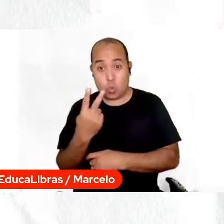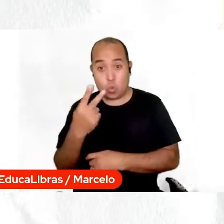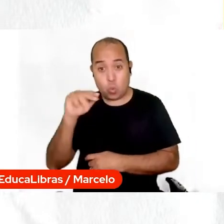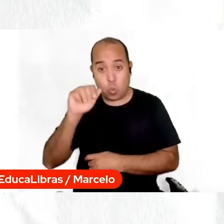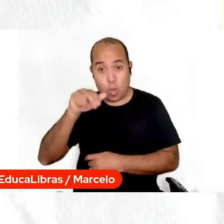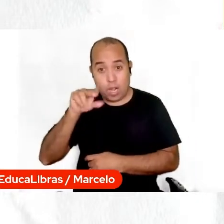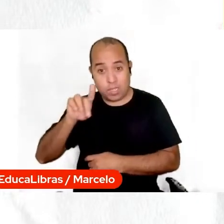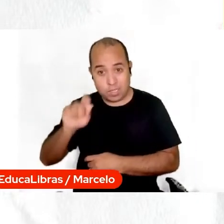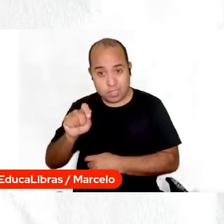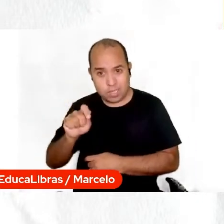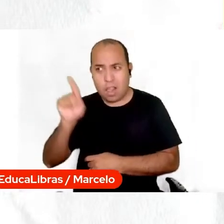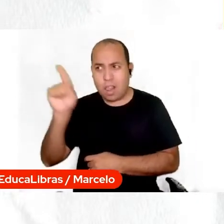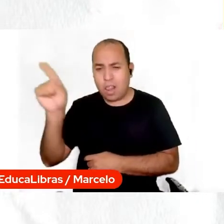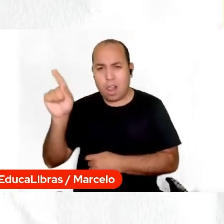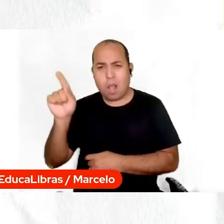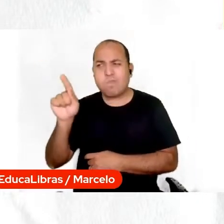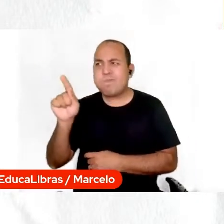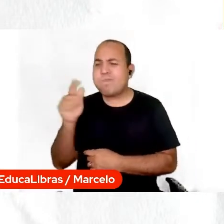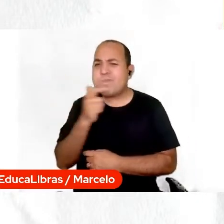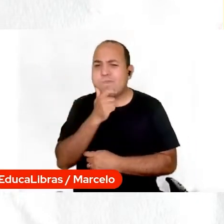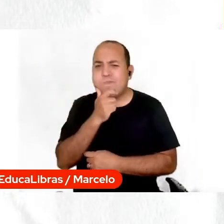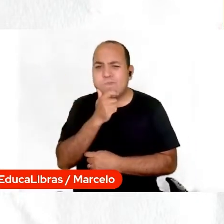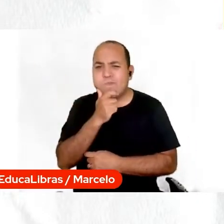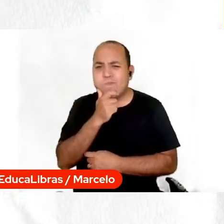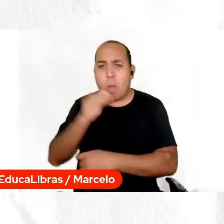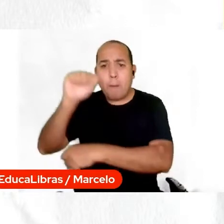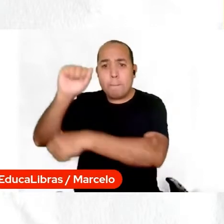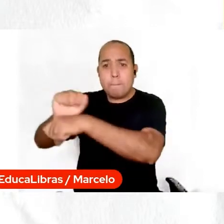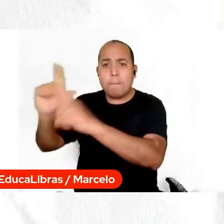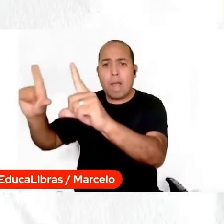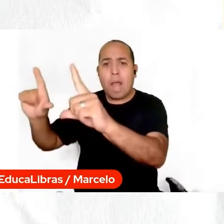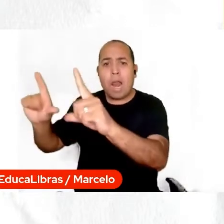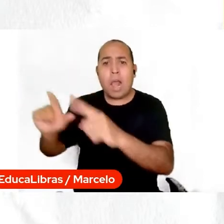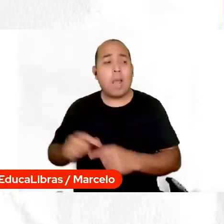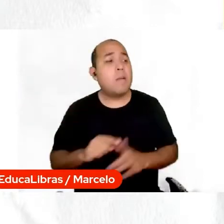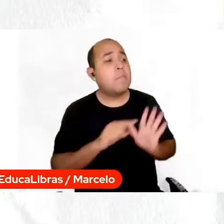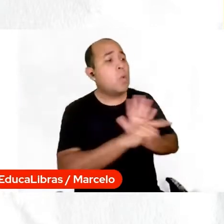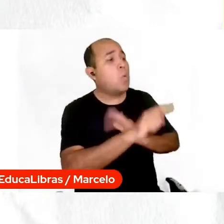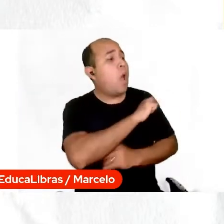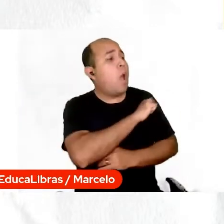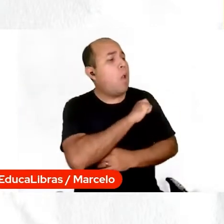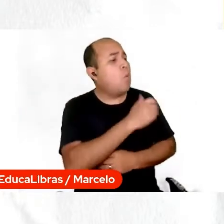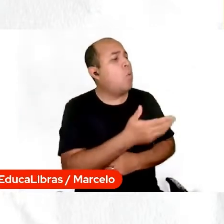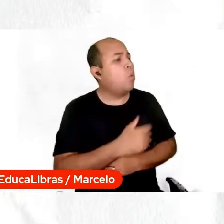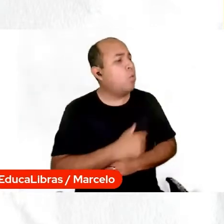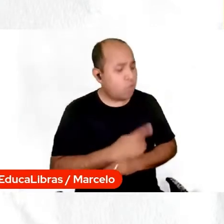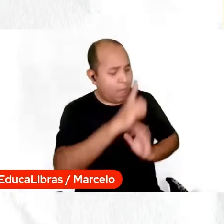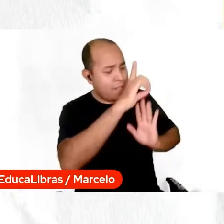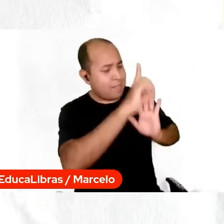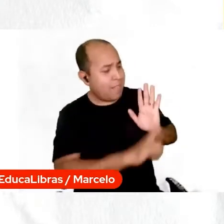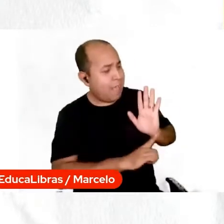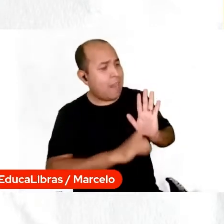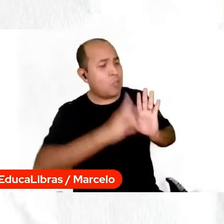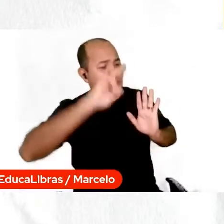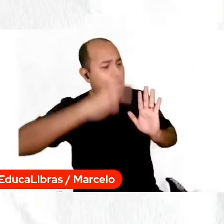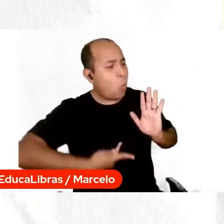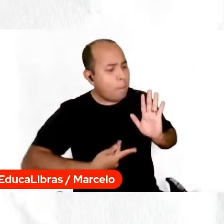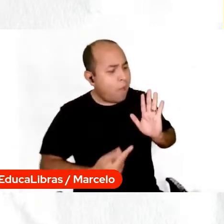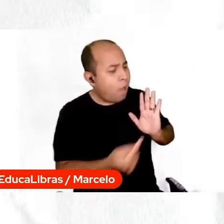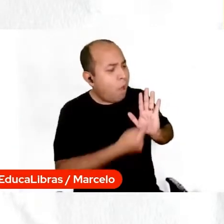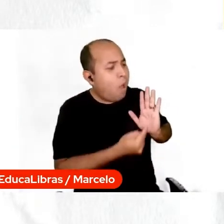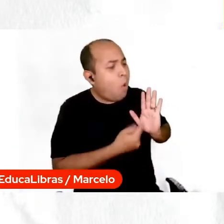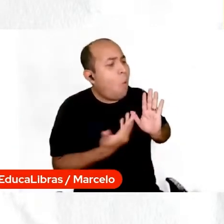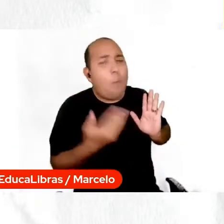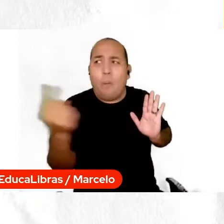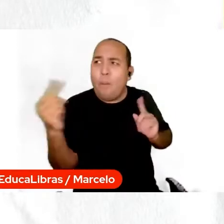durante... E assim, poxa, mas onde está a declaração dos direitos humanos? Enfim, todo o contexto, como